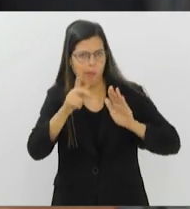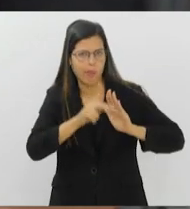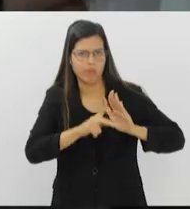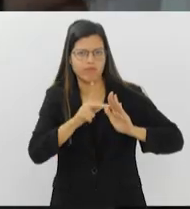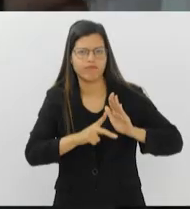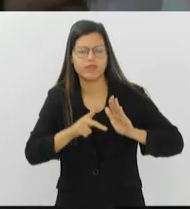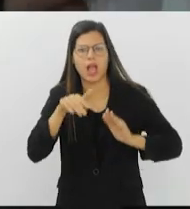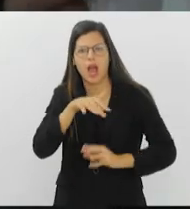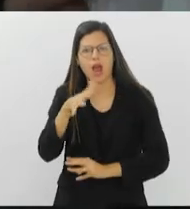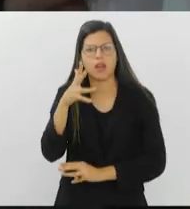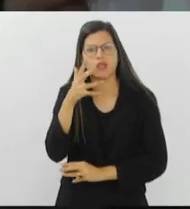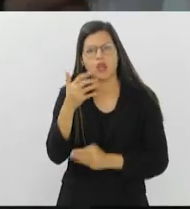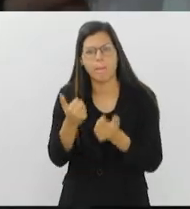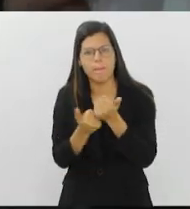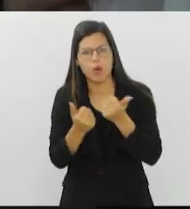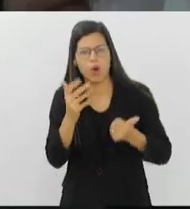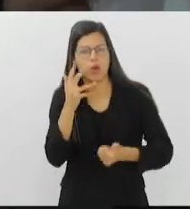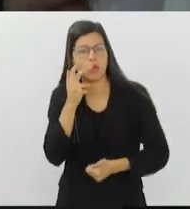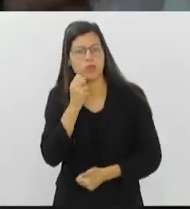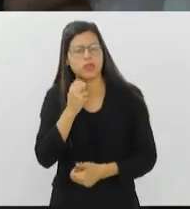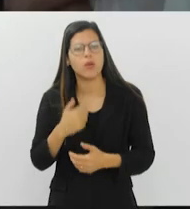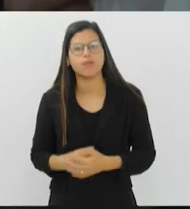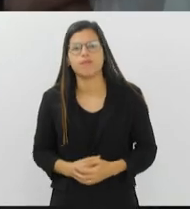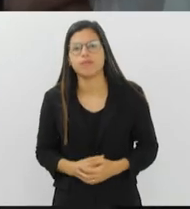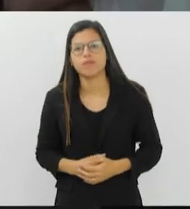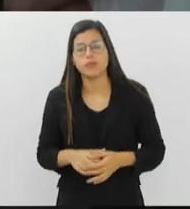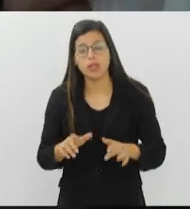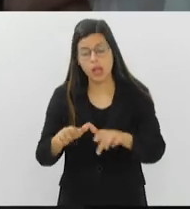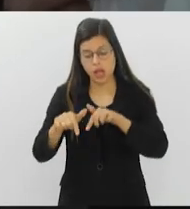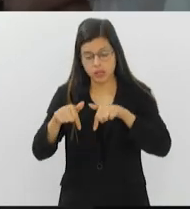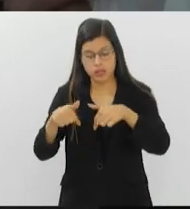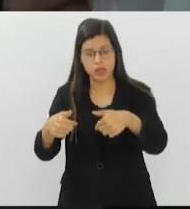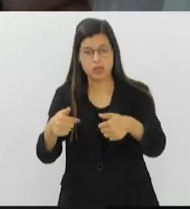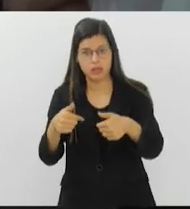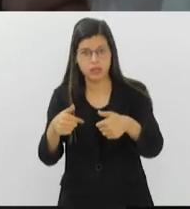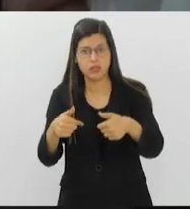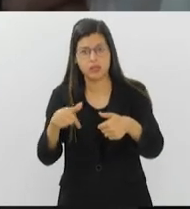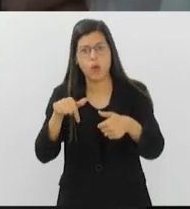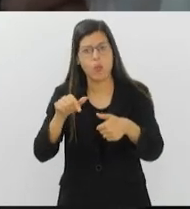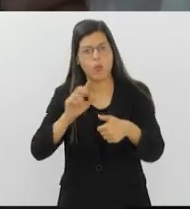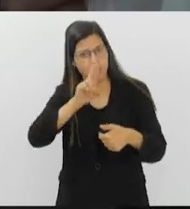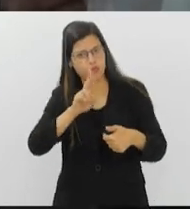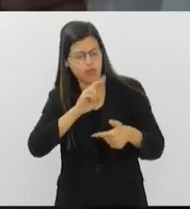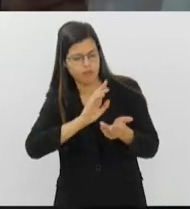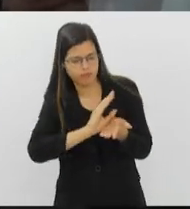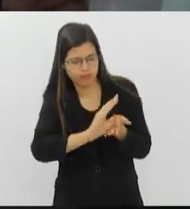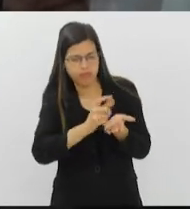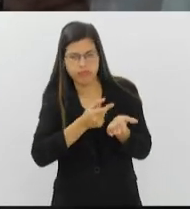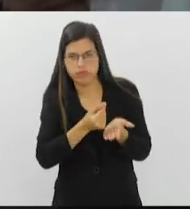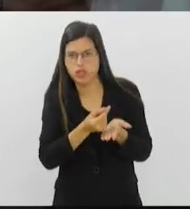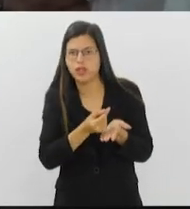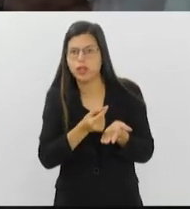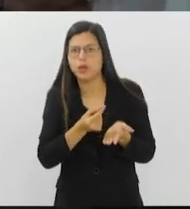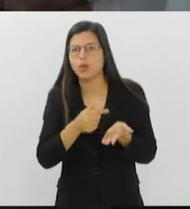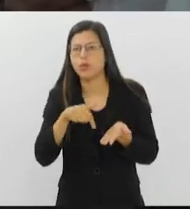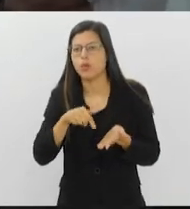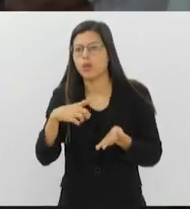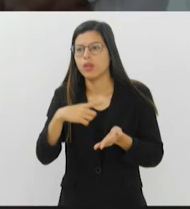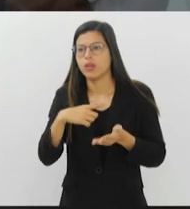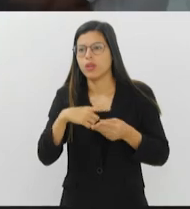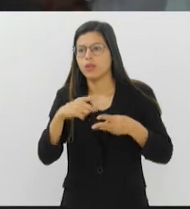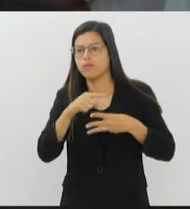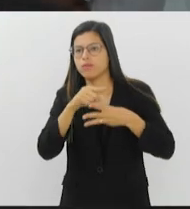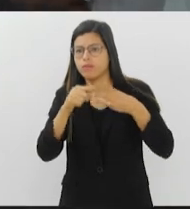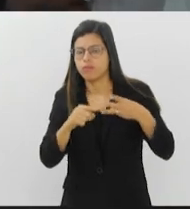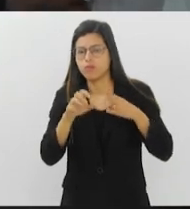adoção. As linhas de ação onde serão aplicados esses recursos, eles envolvem os três eixos obrigatórios previstos no Estatuto